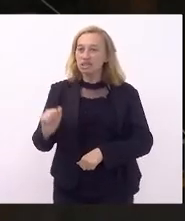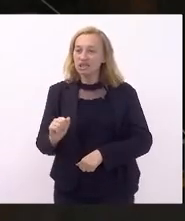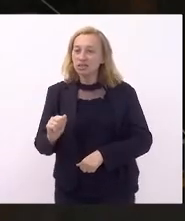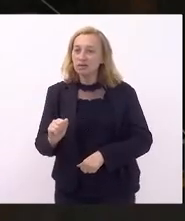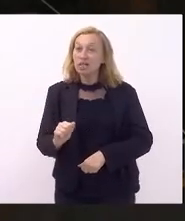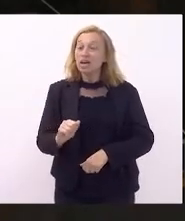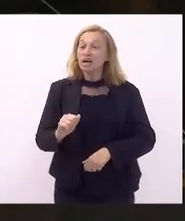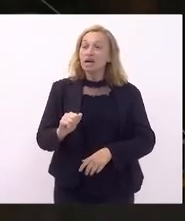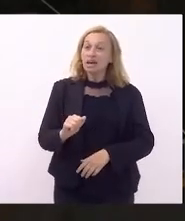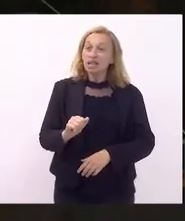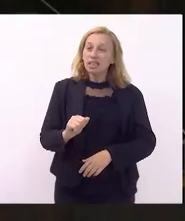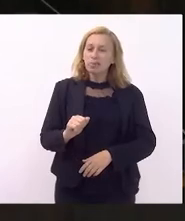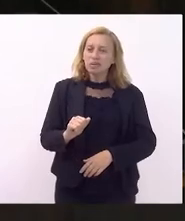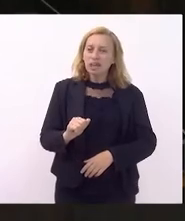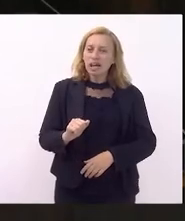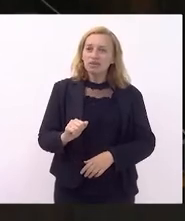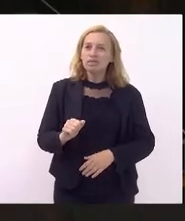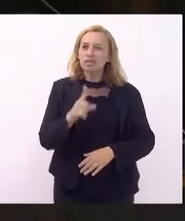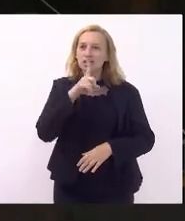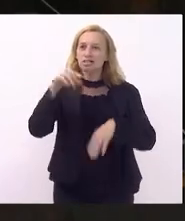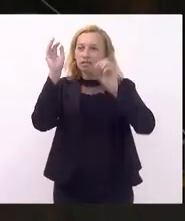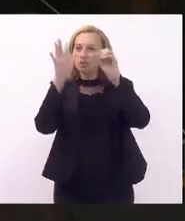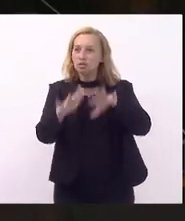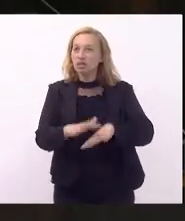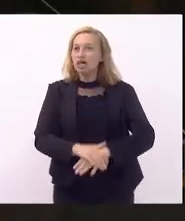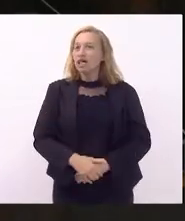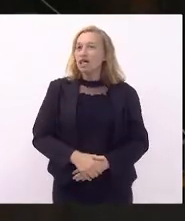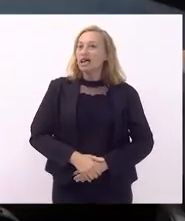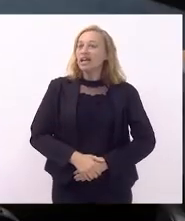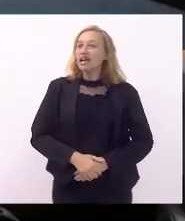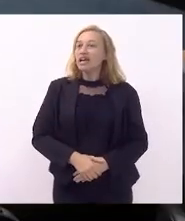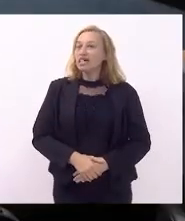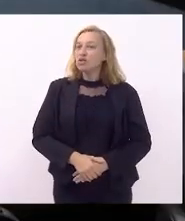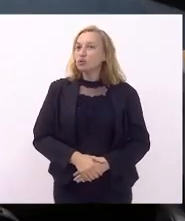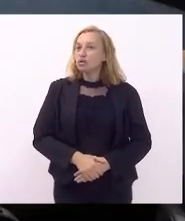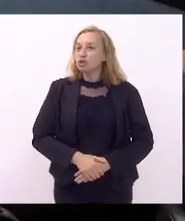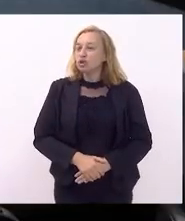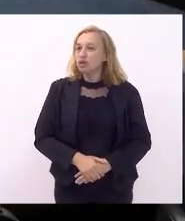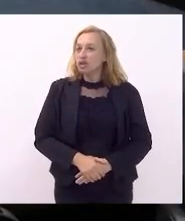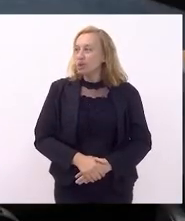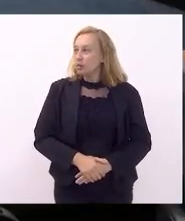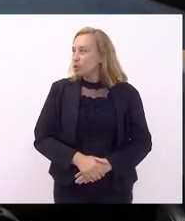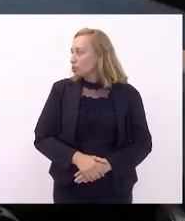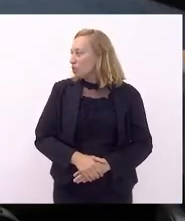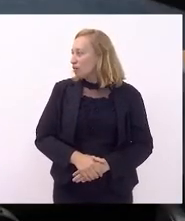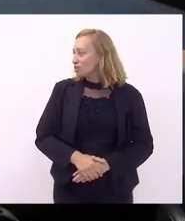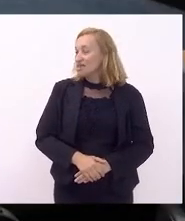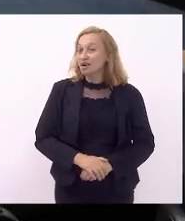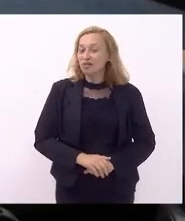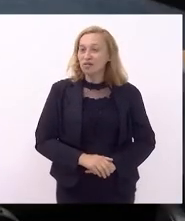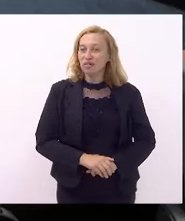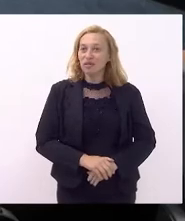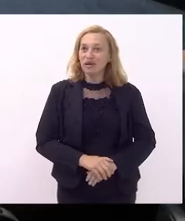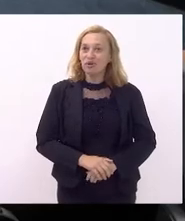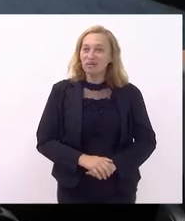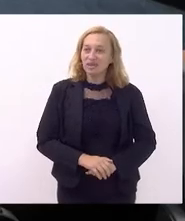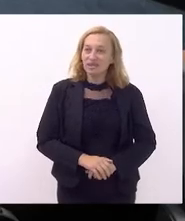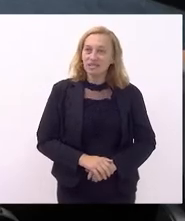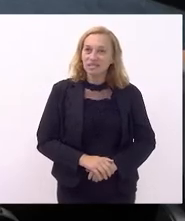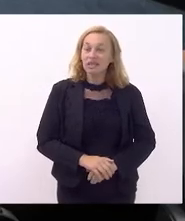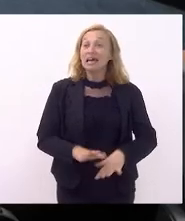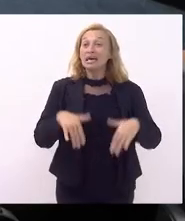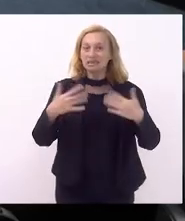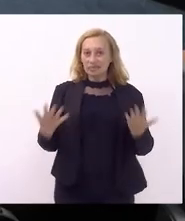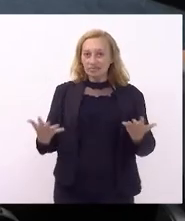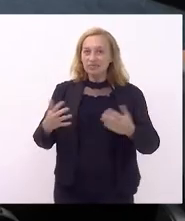tê-los aqui em nosso meio Deus abençoe a senhora. Obrigado Kinoploch. Obrigado sejam bem-vindos todos. Então